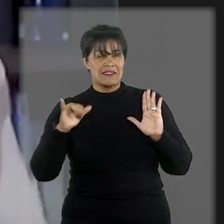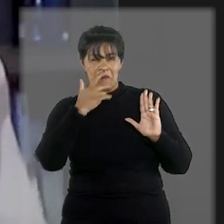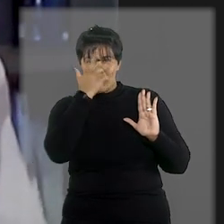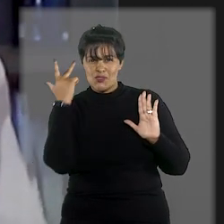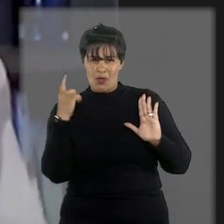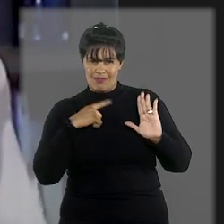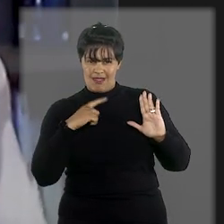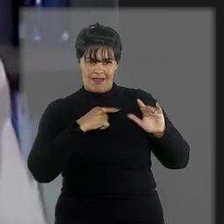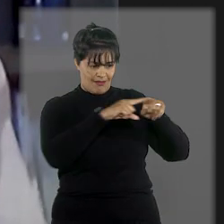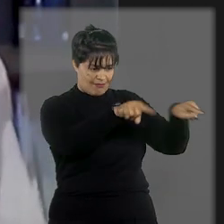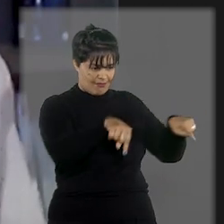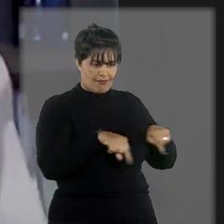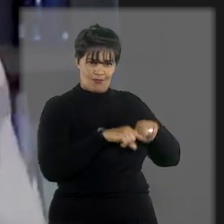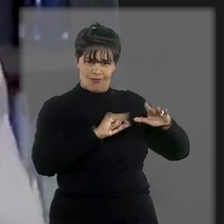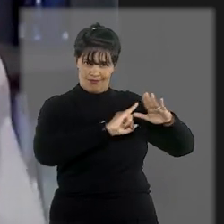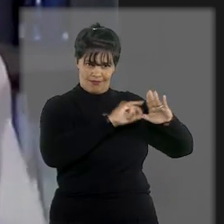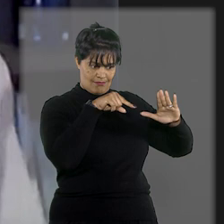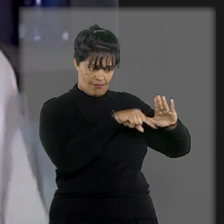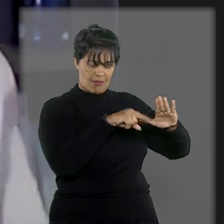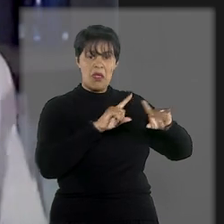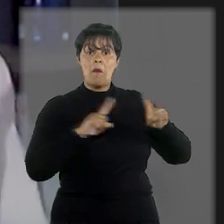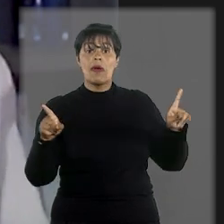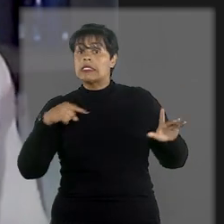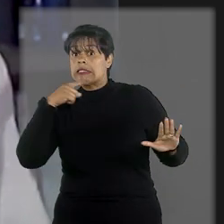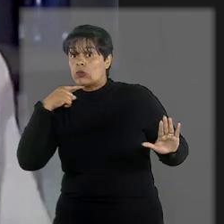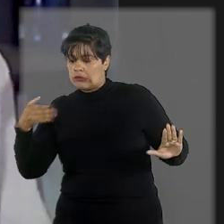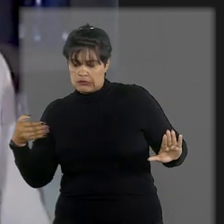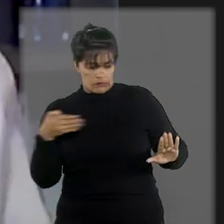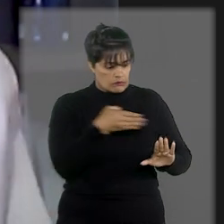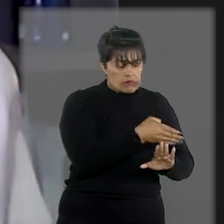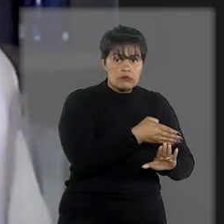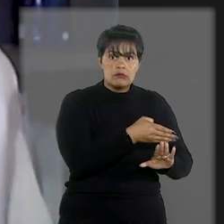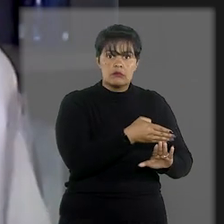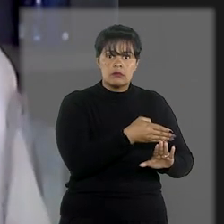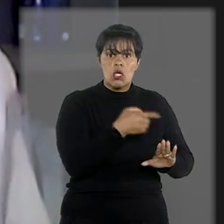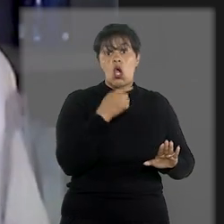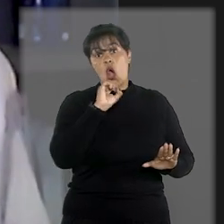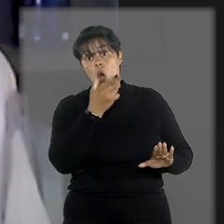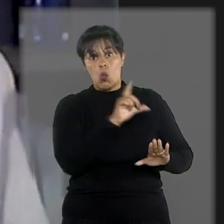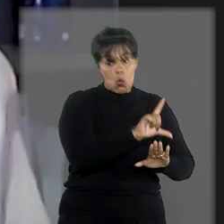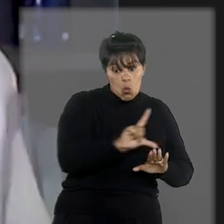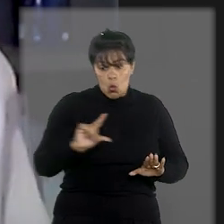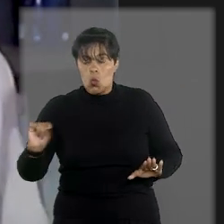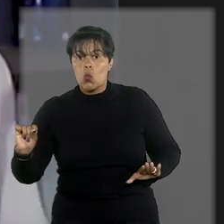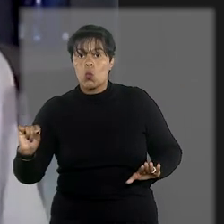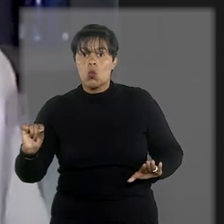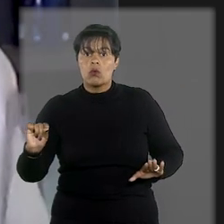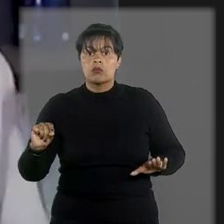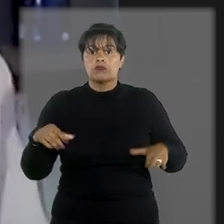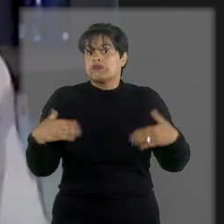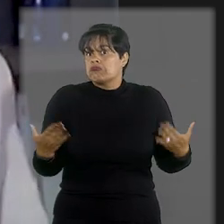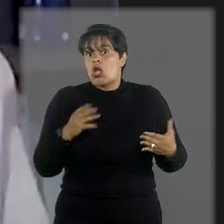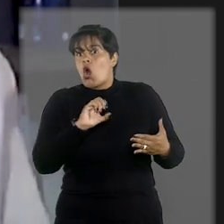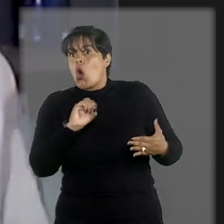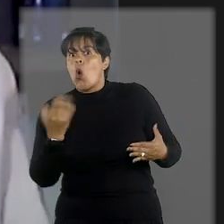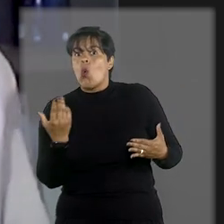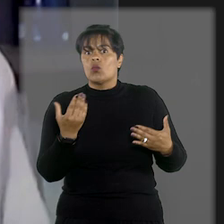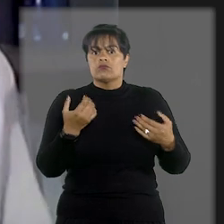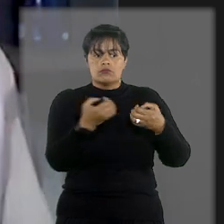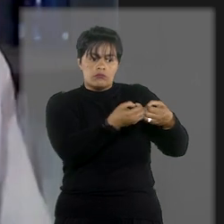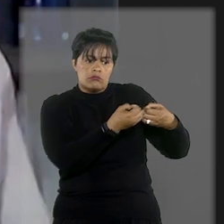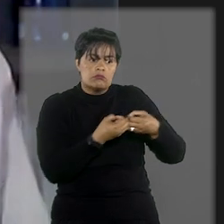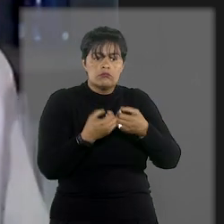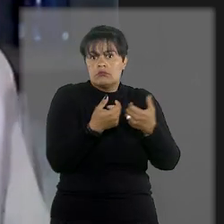seu acesso, no acesso da sua propriedade, à saída, ao convívio com a sociedade,